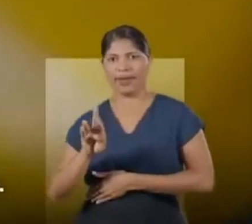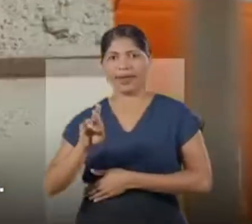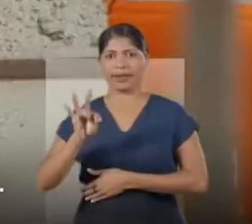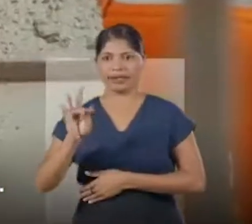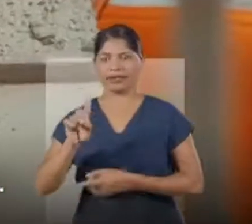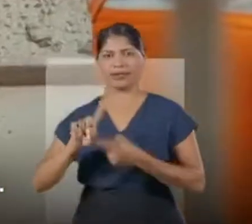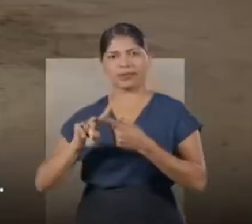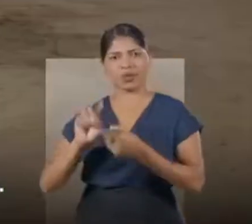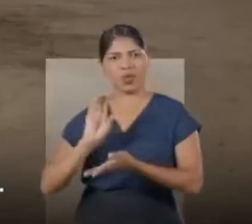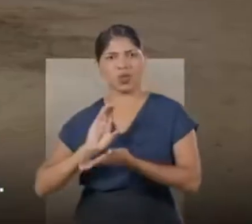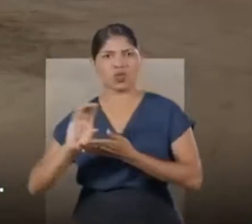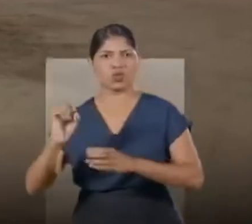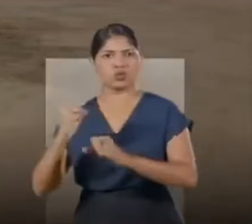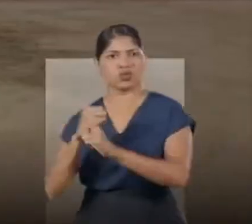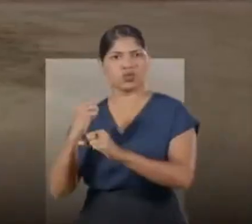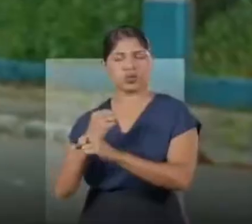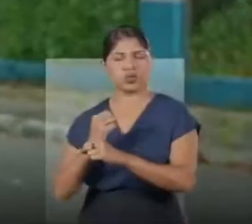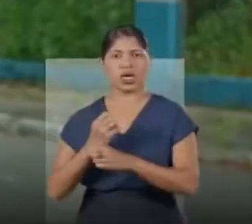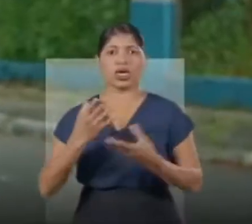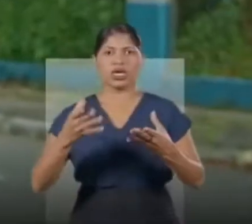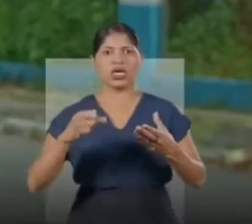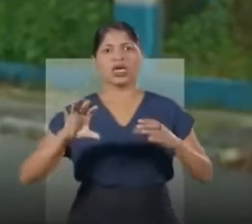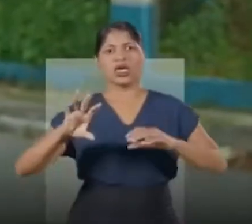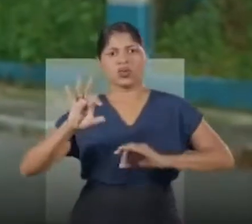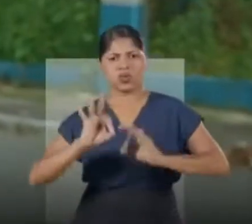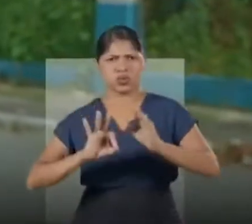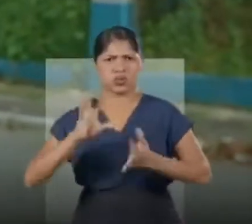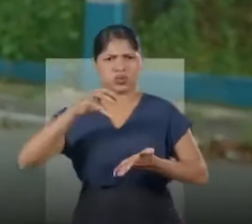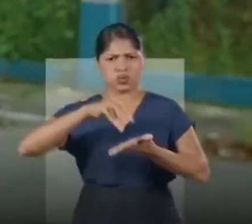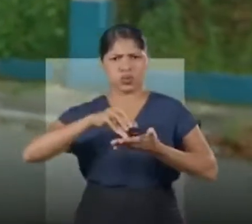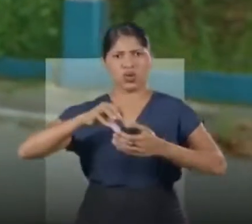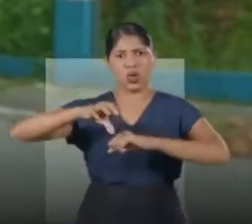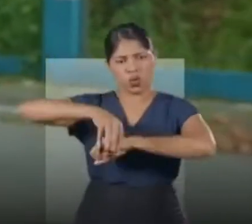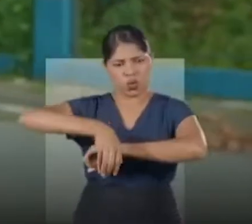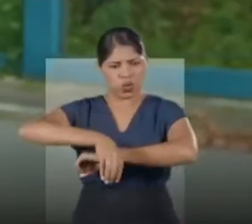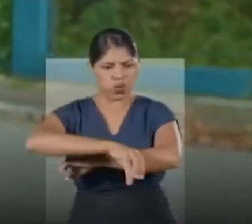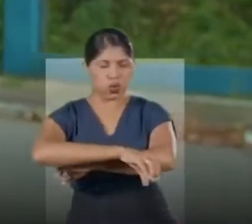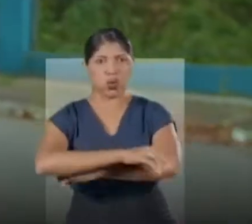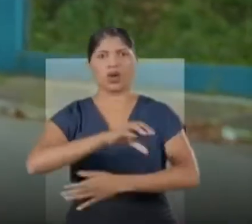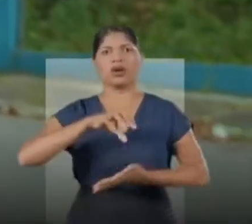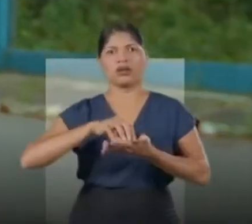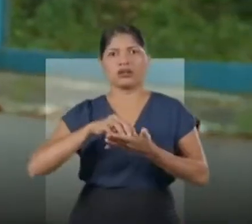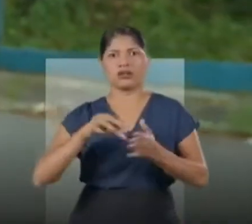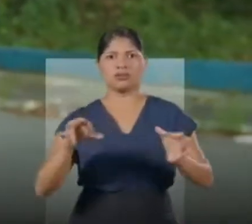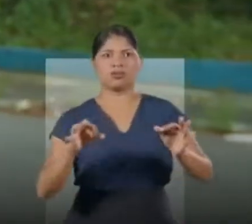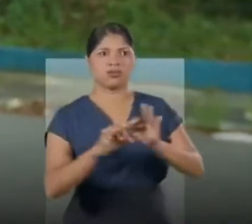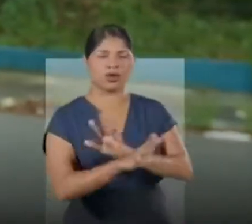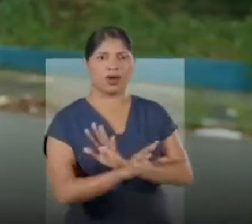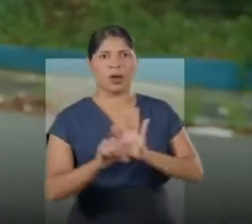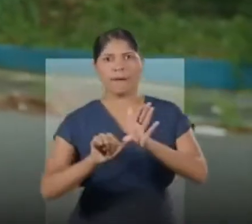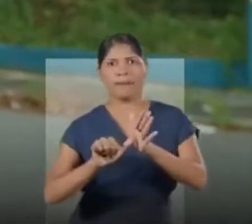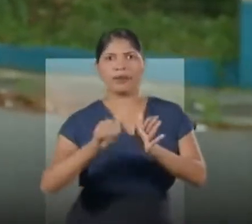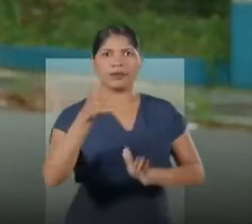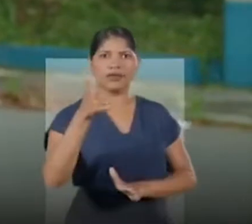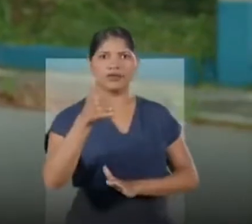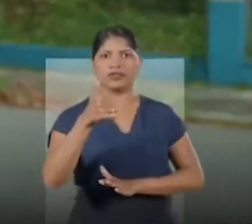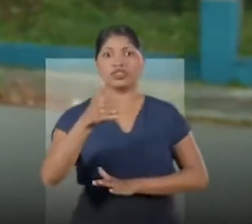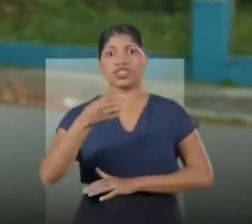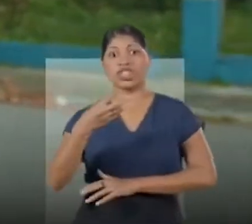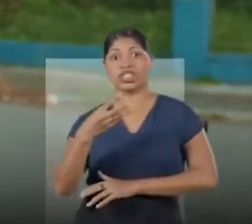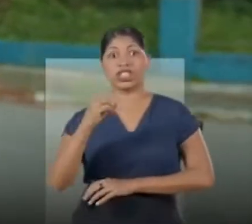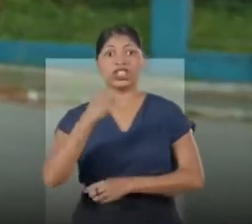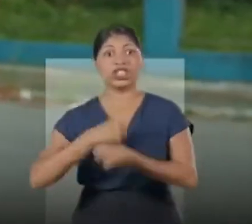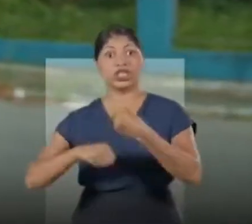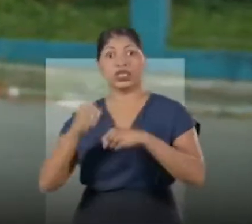obras do BRT Metropolitano. No saneamento, concluímos a primeira etapa do Complexo Bolônia. É a primeira vez em